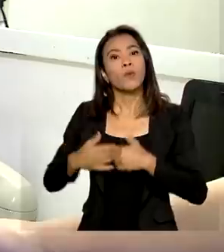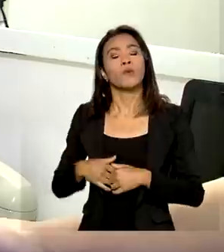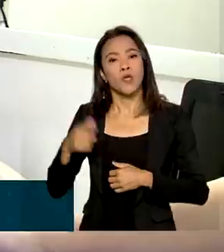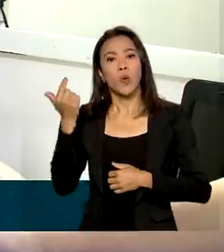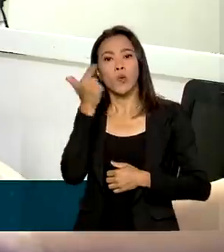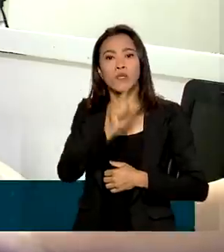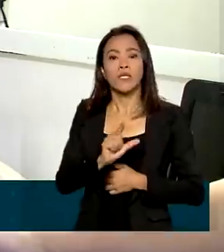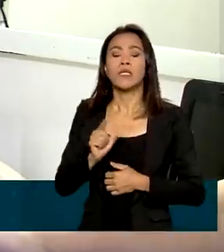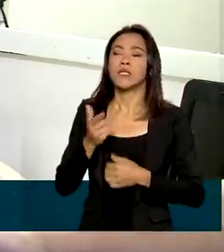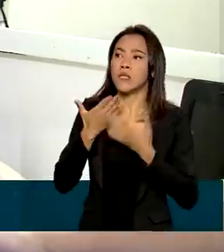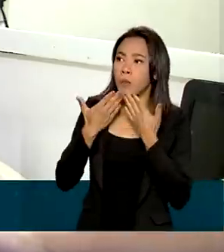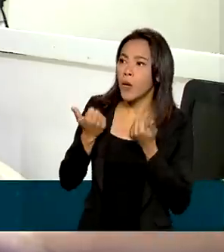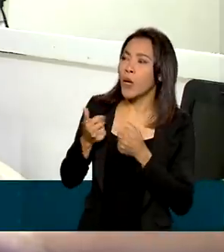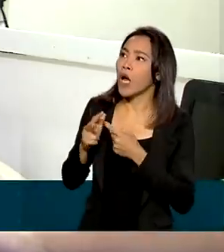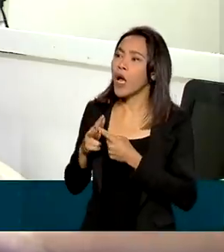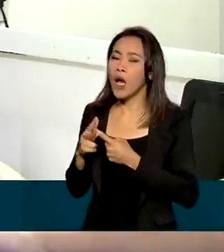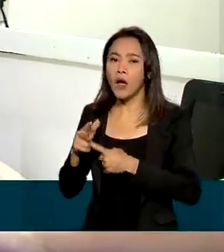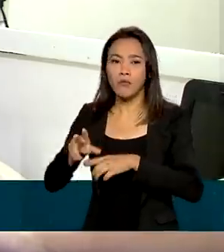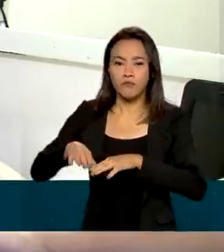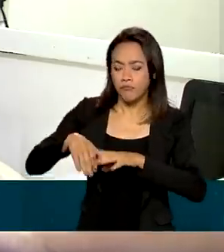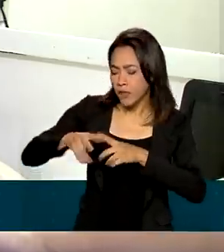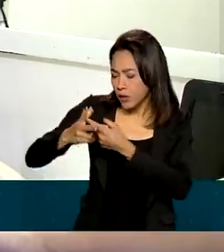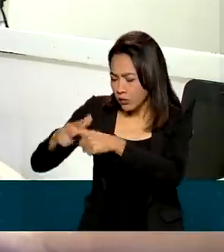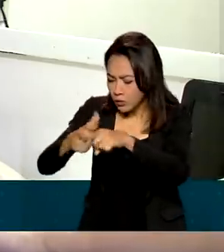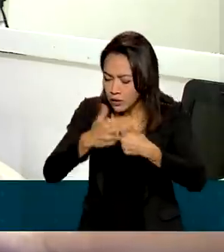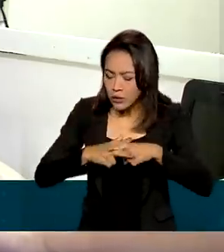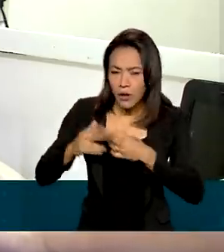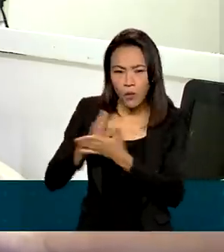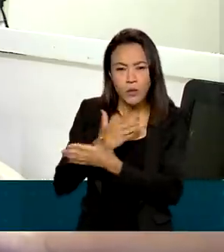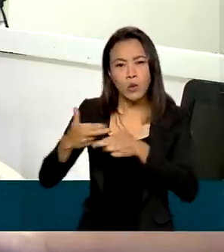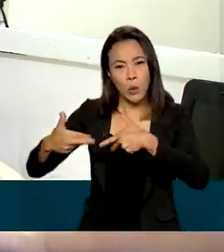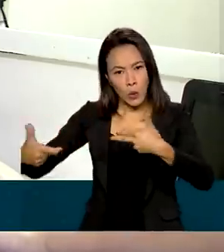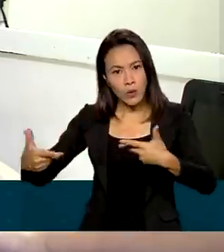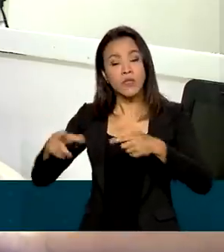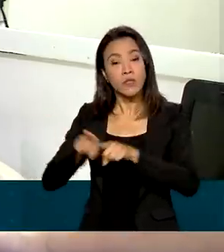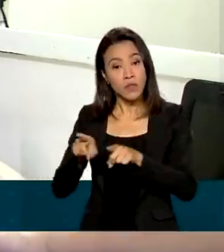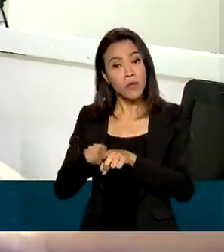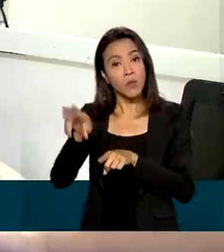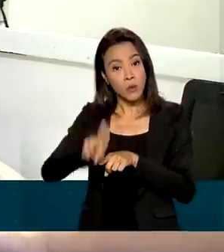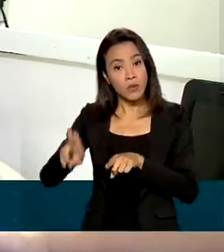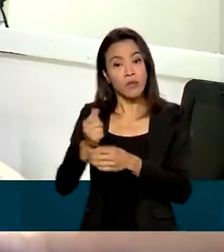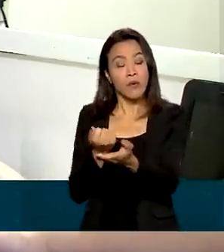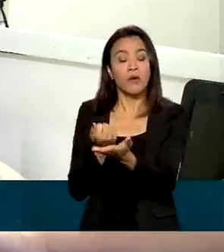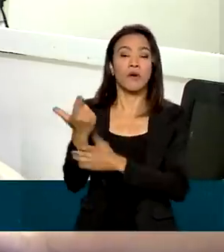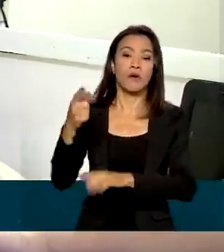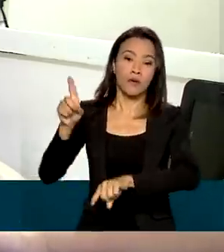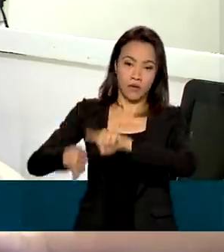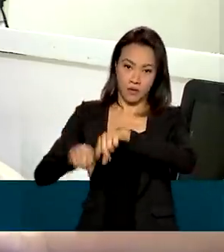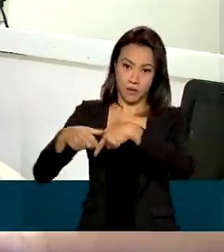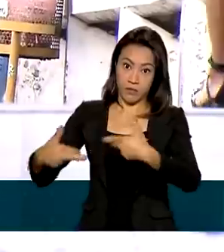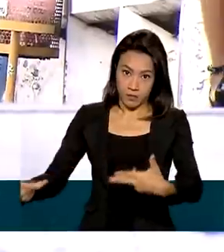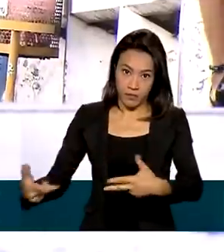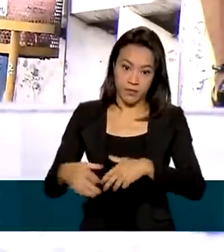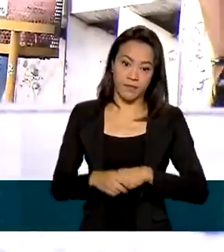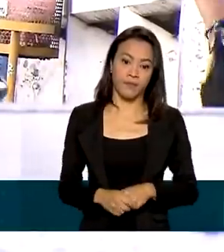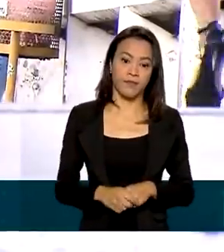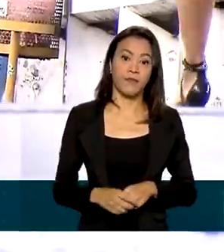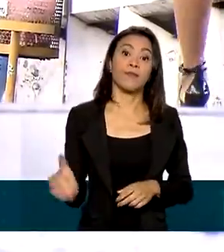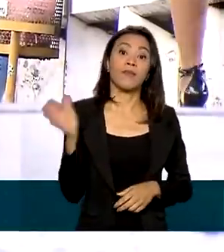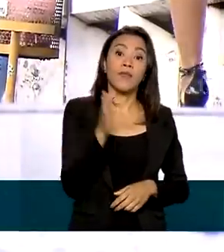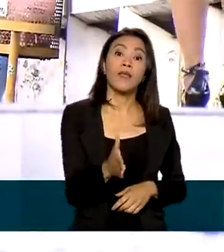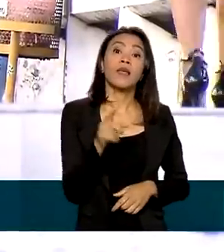alguns móveis e empregar nos meus produtos de revenda também. E para